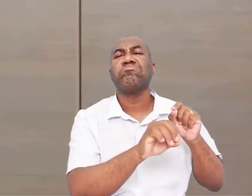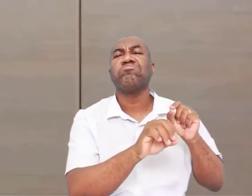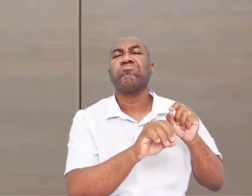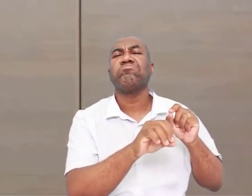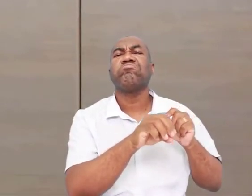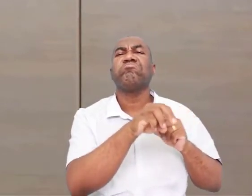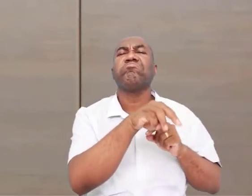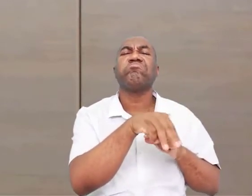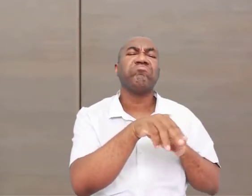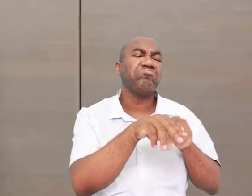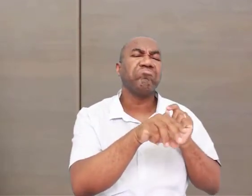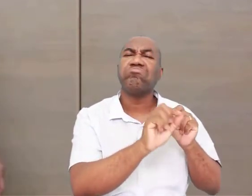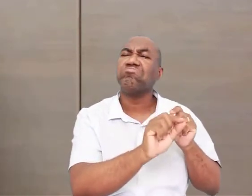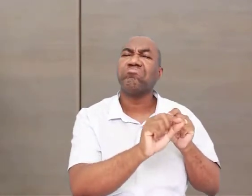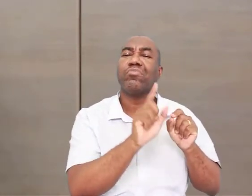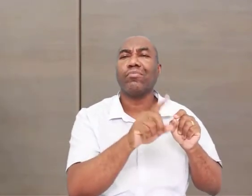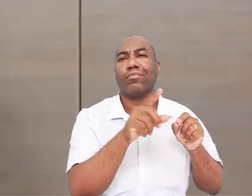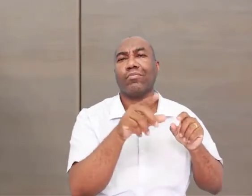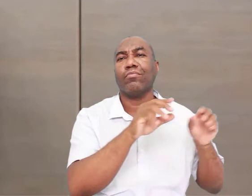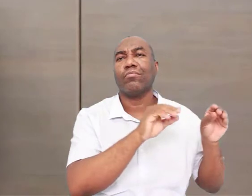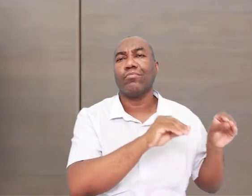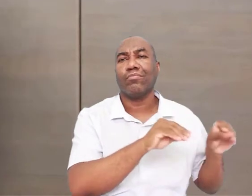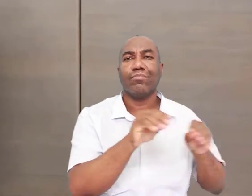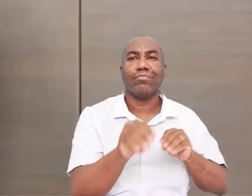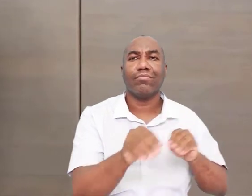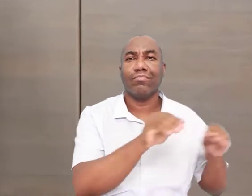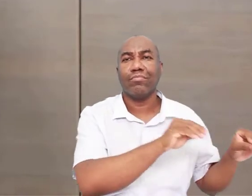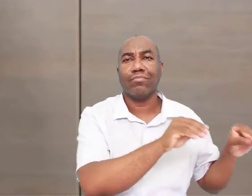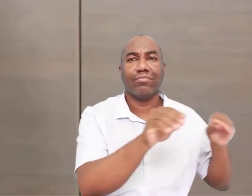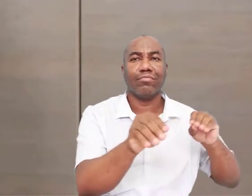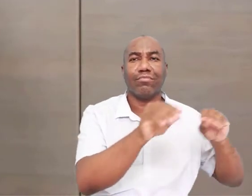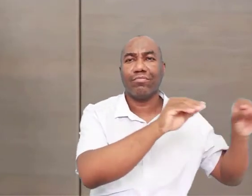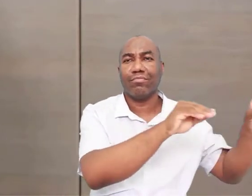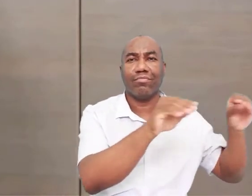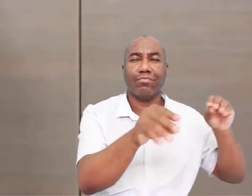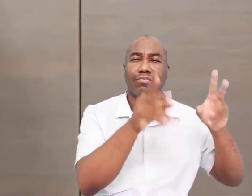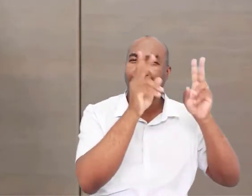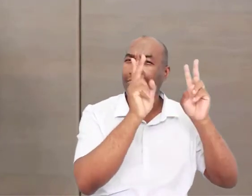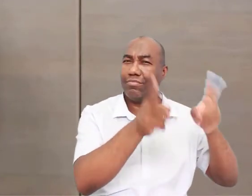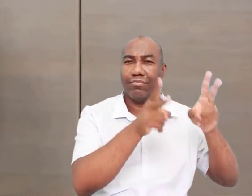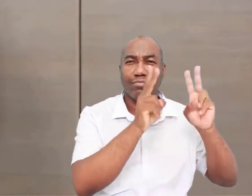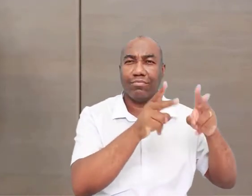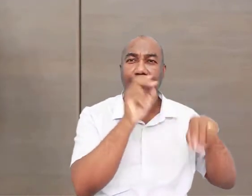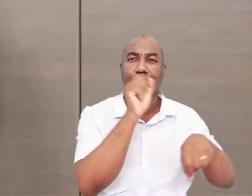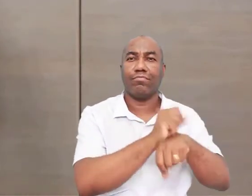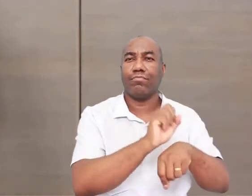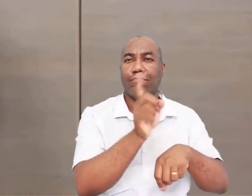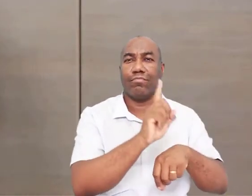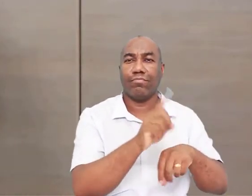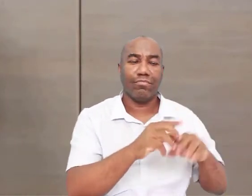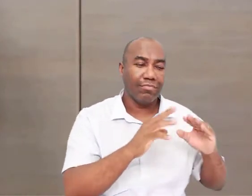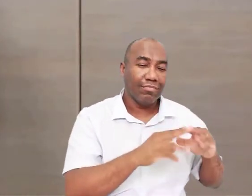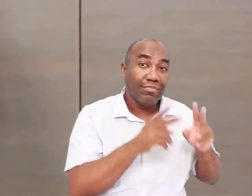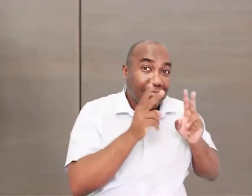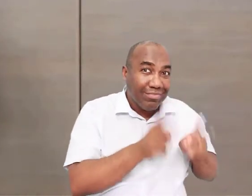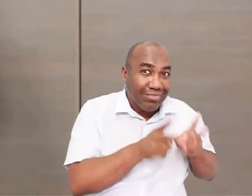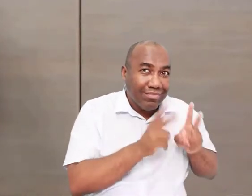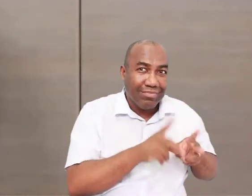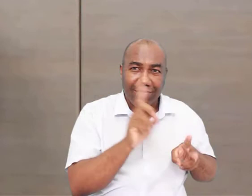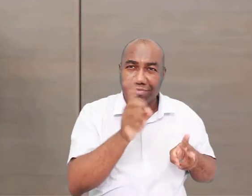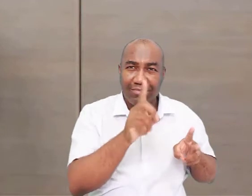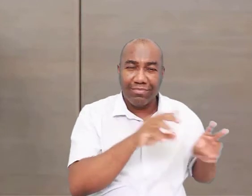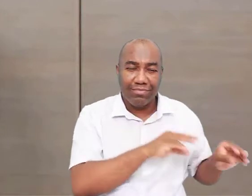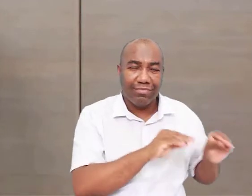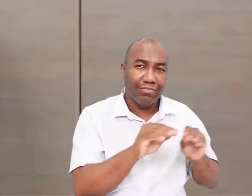O que é nomadismo? São aquelas pessoas, né? Que estão mudando constantemente de lugar. Em busca de ambientes mais